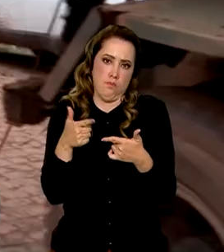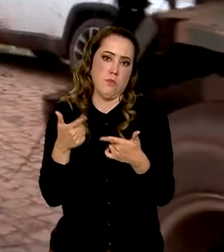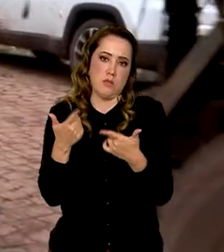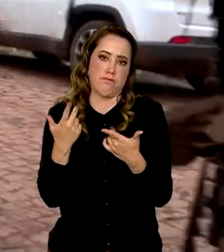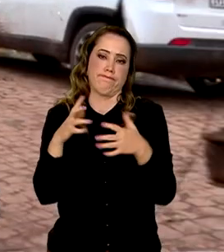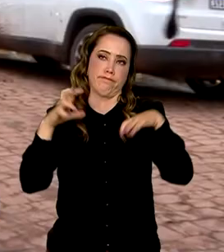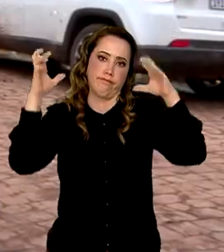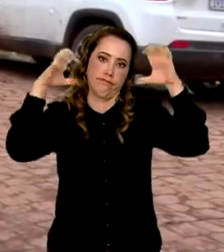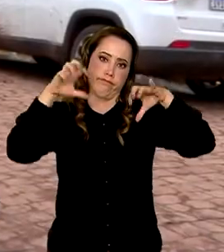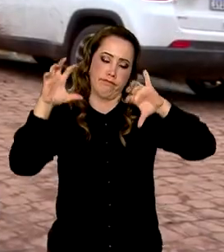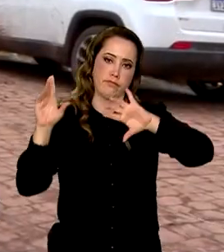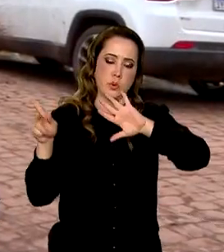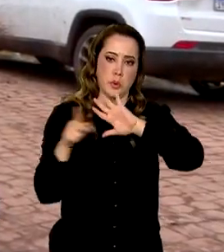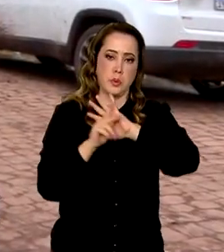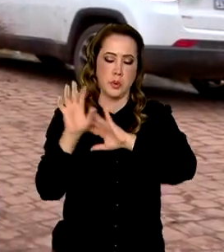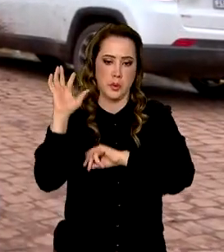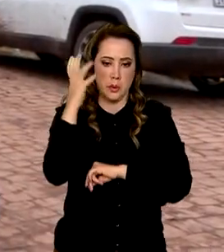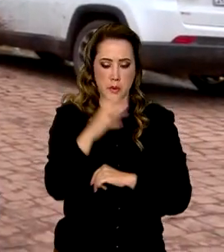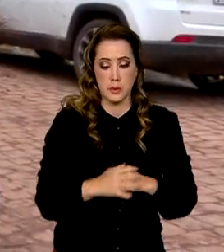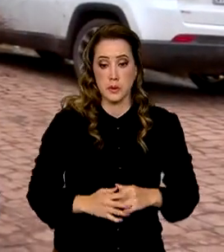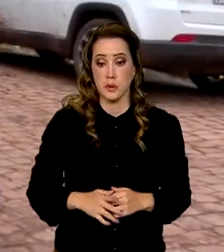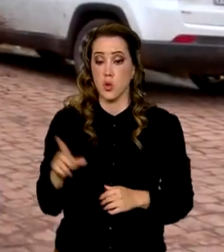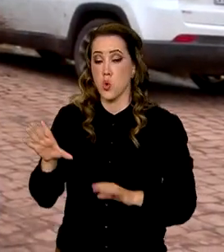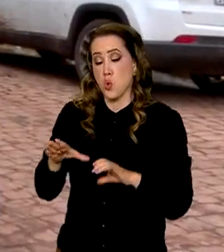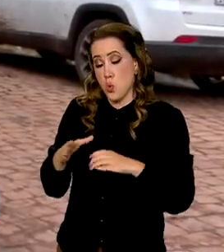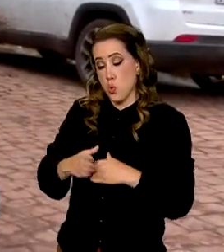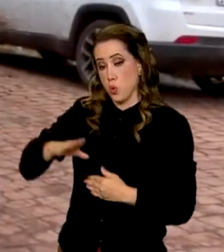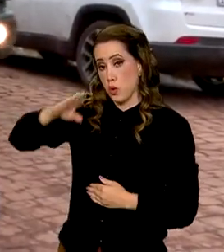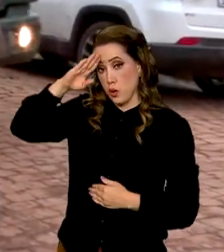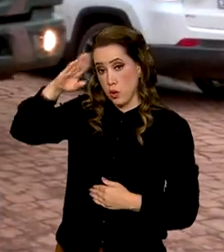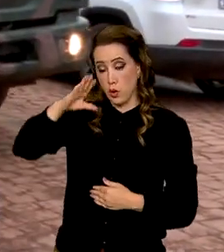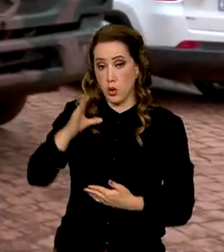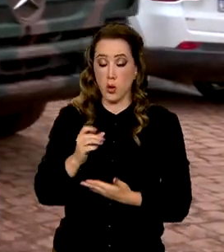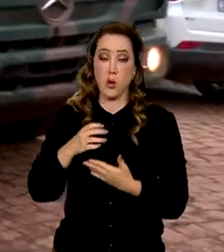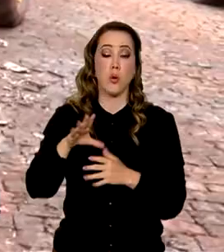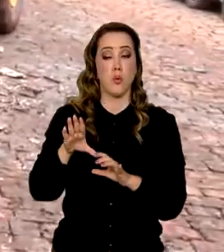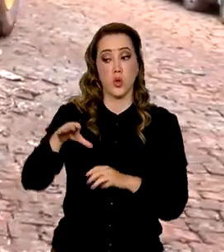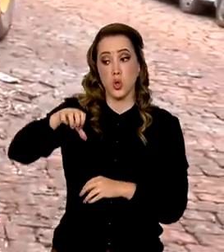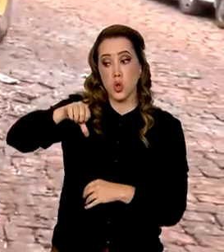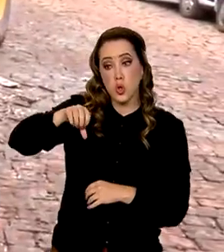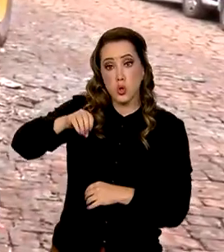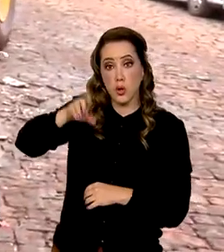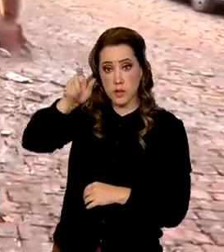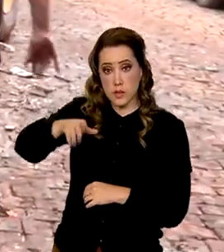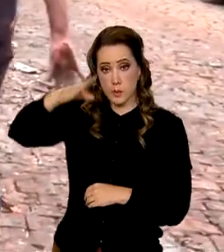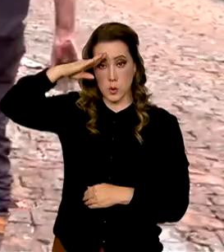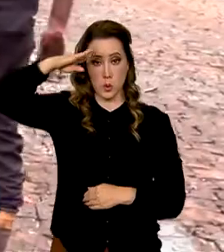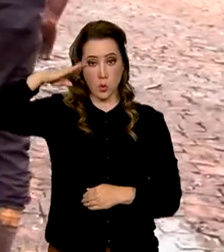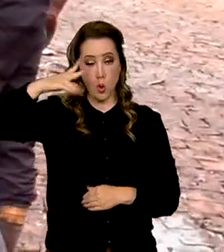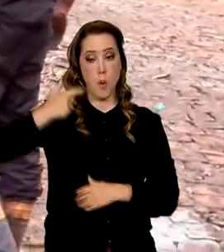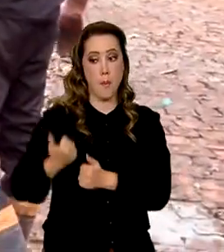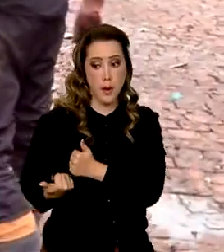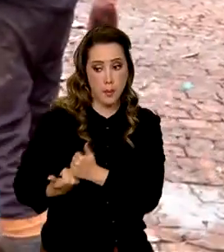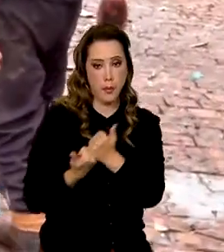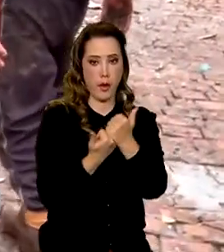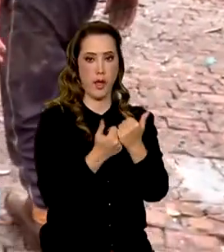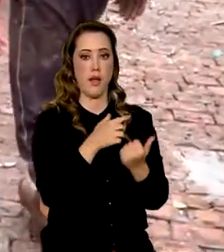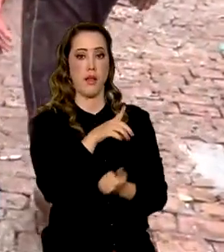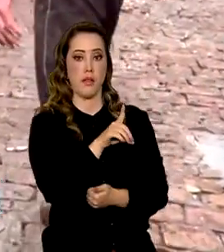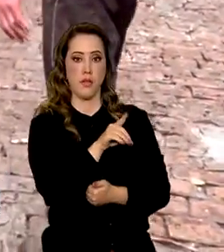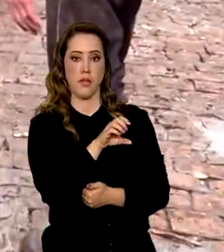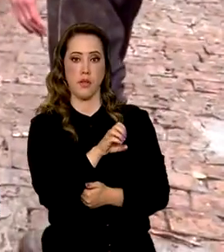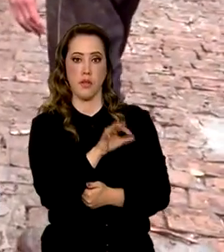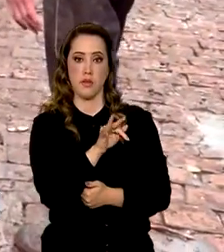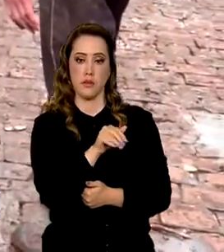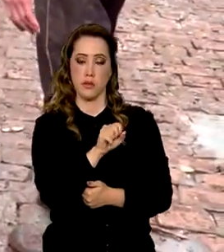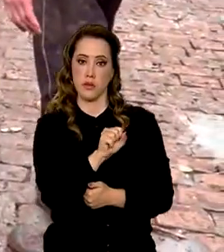Armadas empregaram mais de 900 militares para apoiar o trabalho da Defesa Civil. Foi anunciada ainda a antecipação do pagamento do